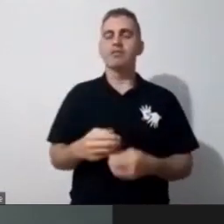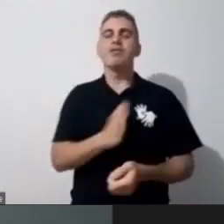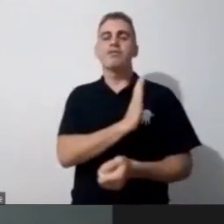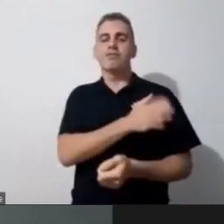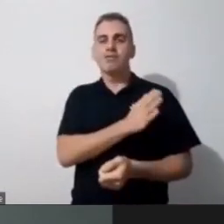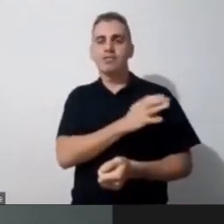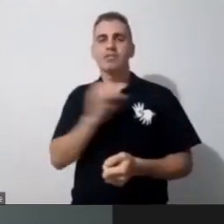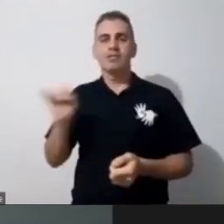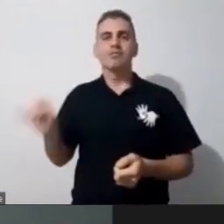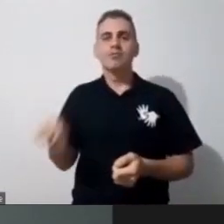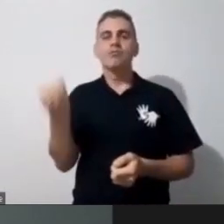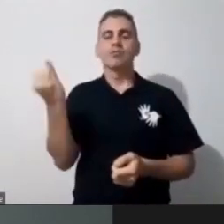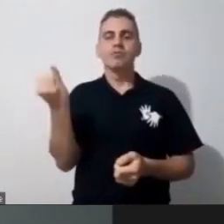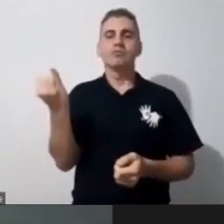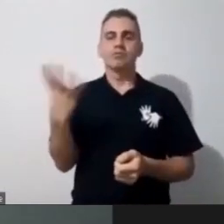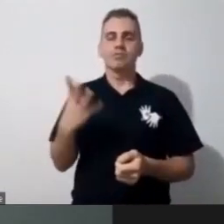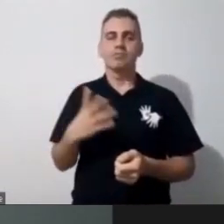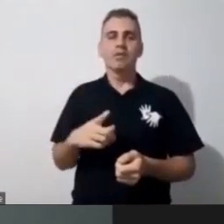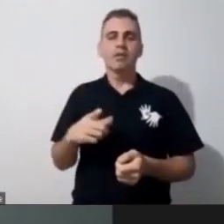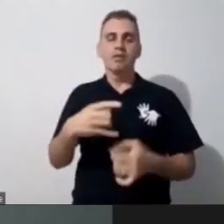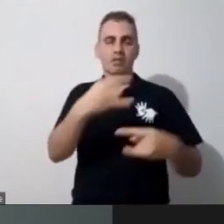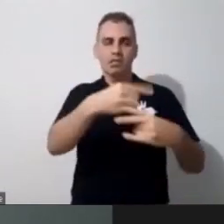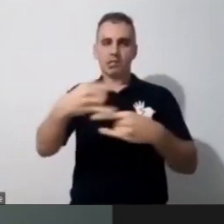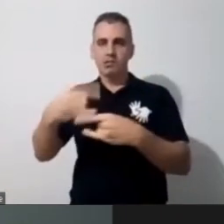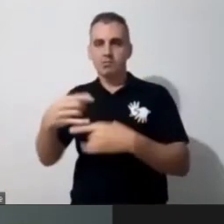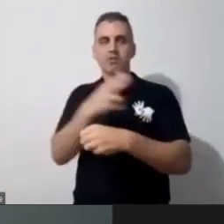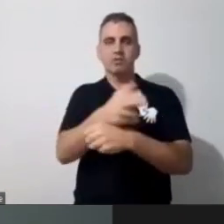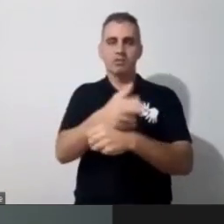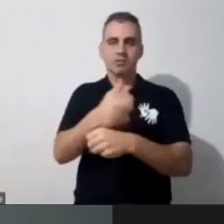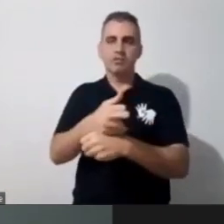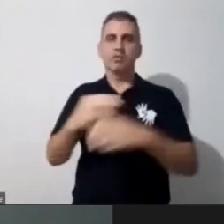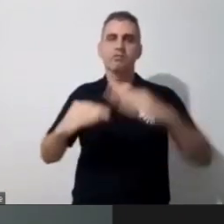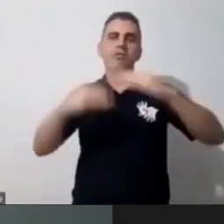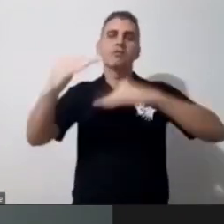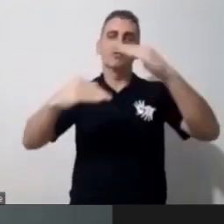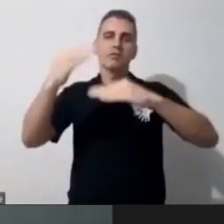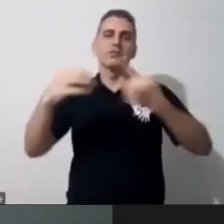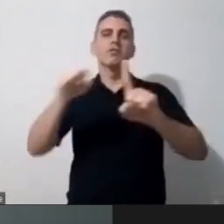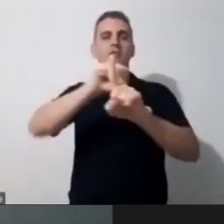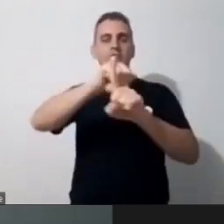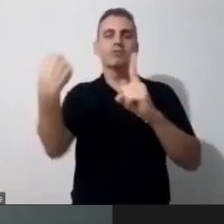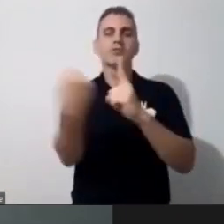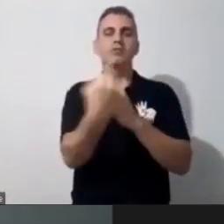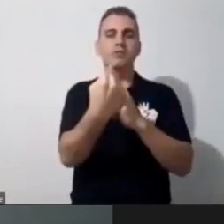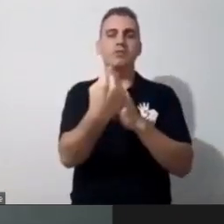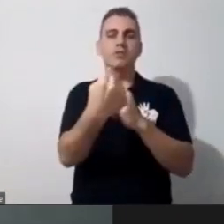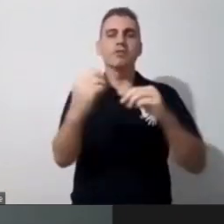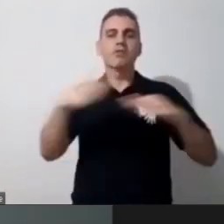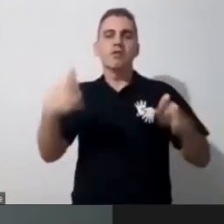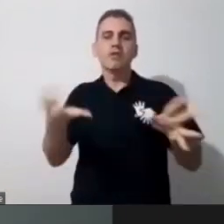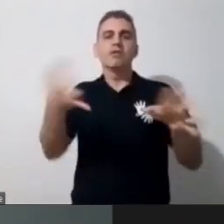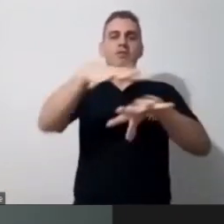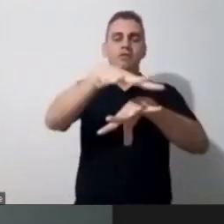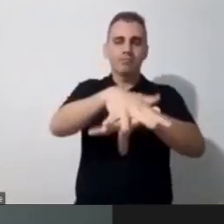porque é só com esses espaços que a gente vai conseguir realmente construir uma sociedade mais inclusiva, mais plural para